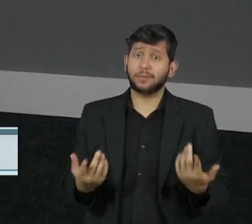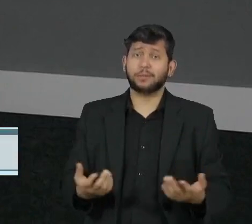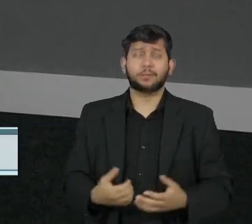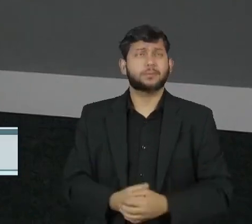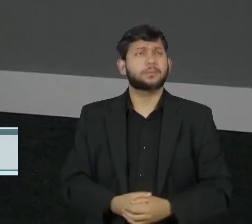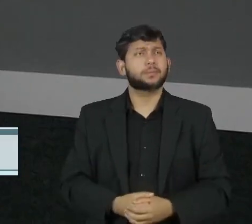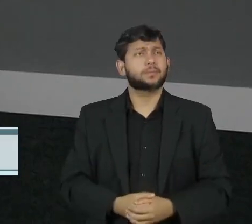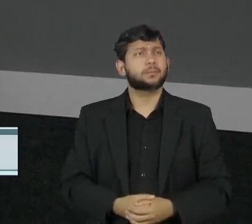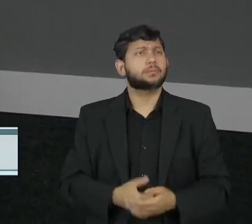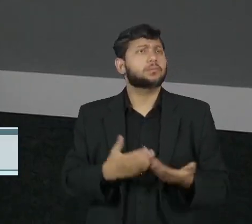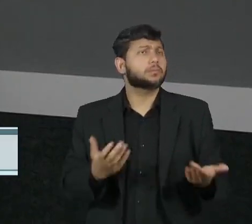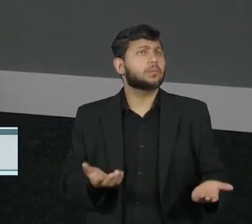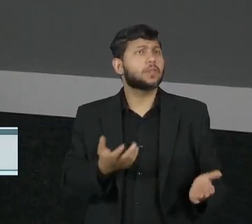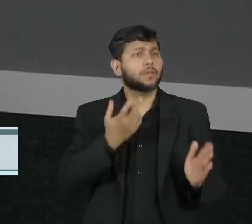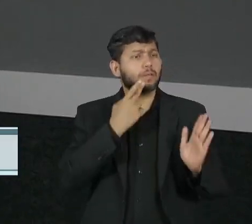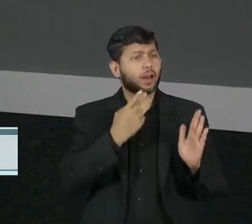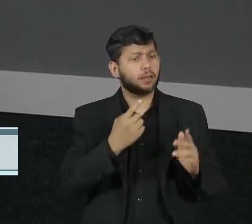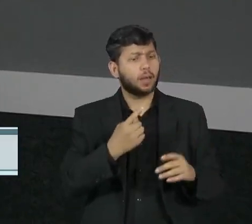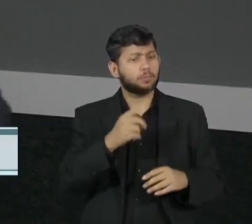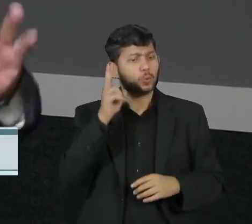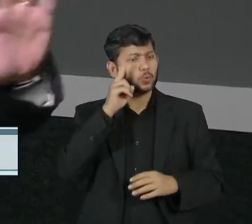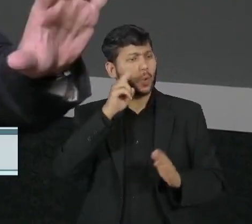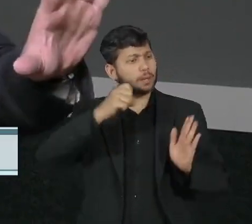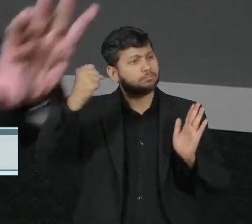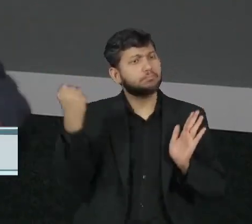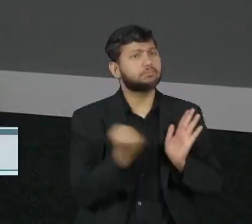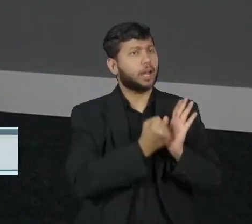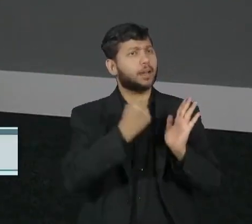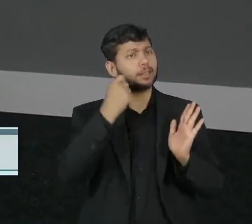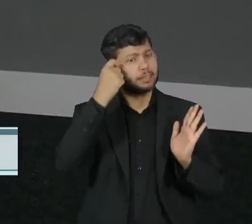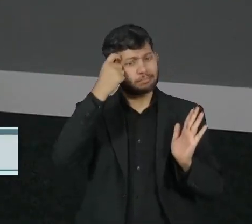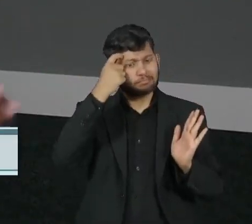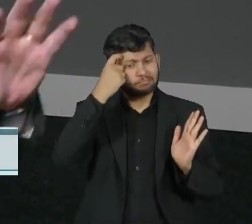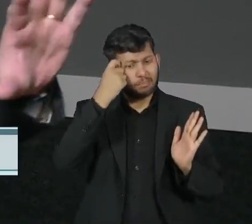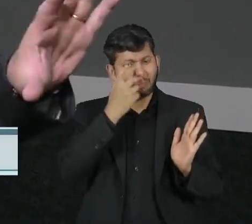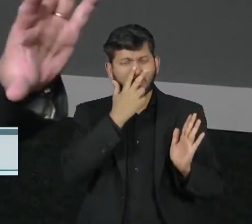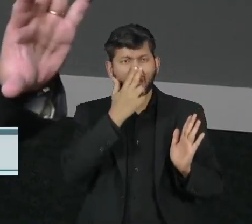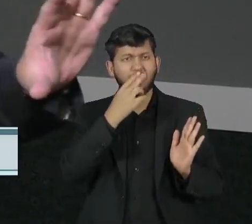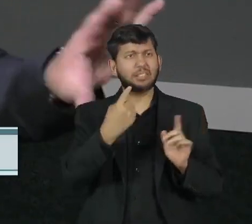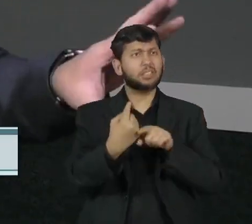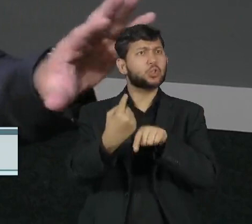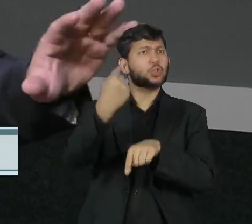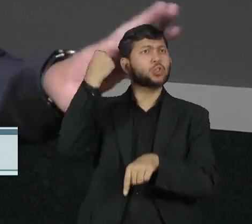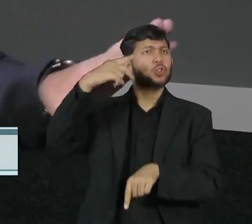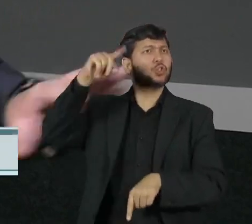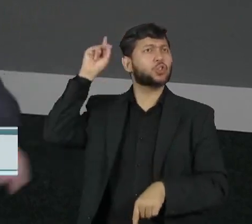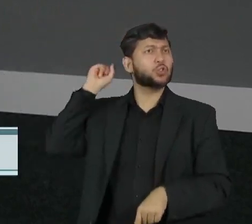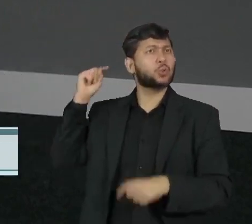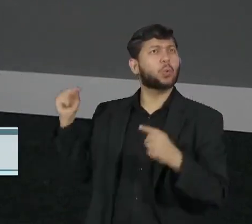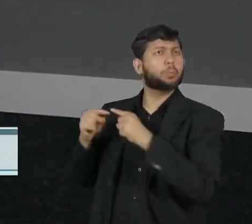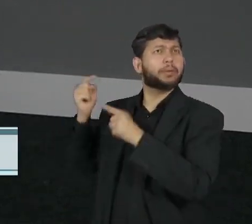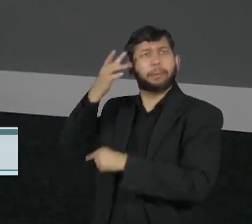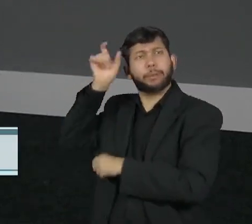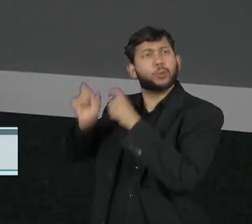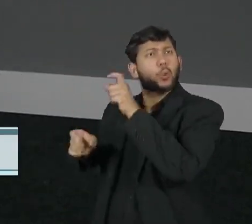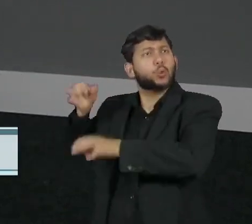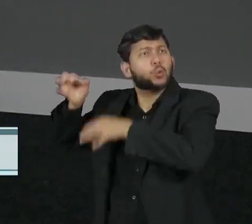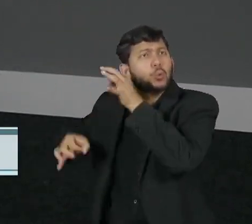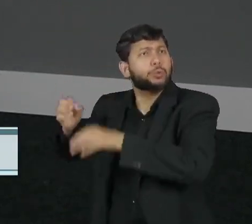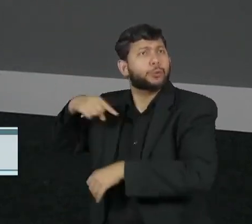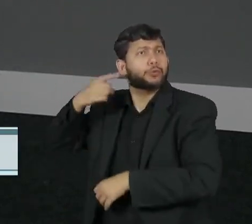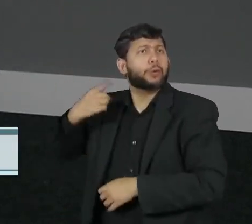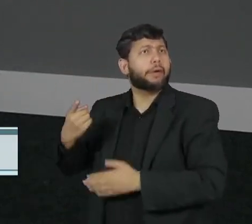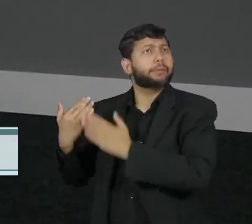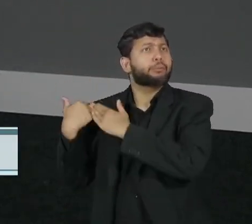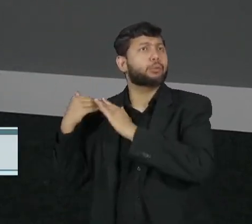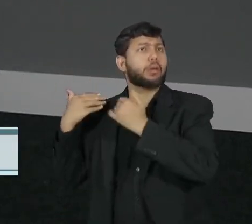Quando a gente fala de um marco legal, parece que isso está lá, é assunto só para juízes, advogados, como é que as